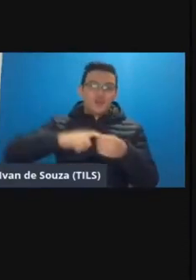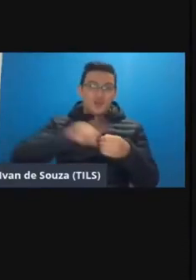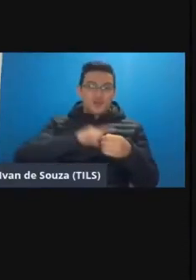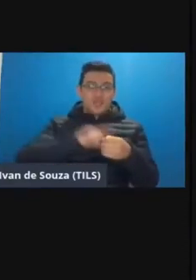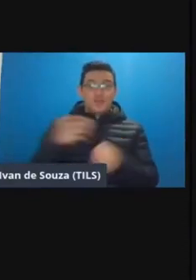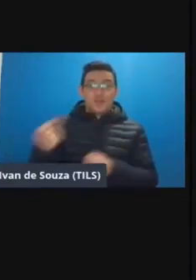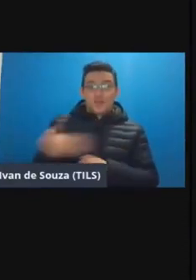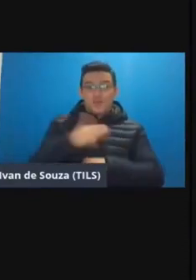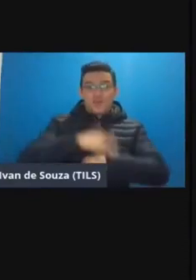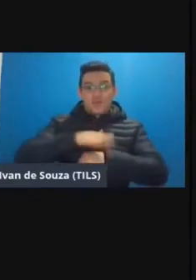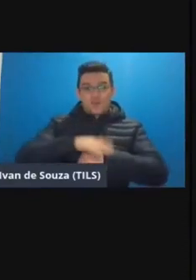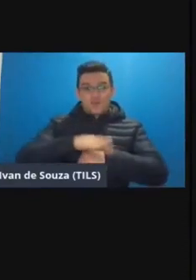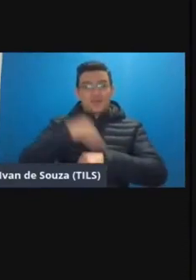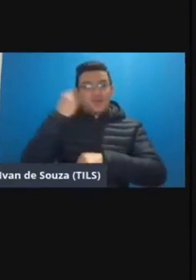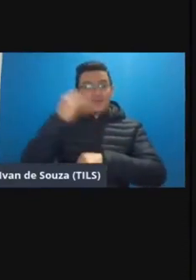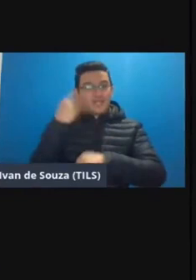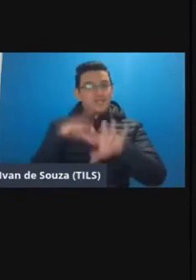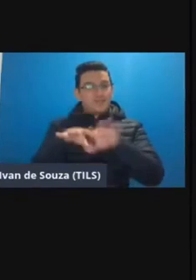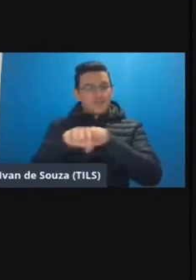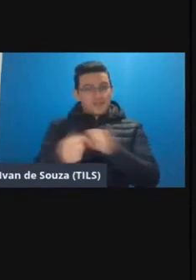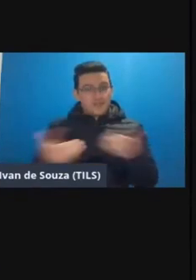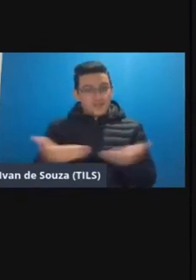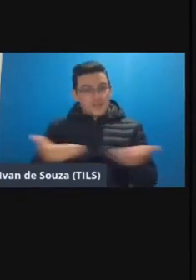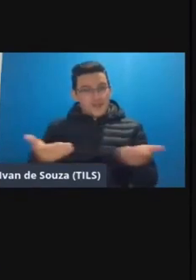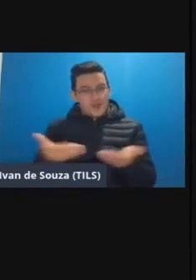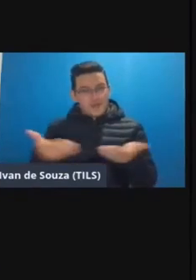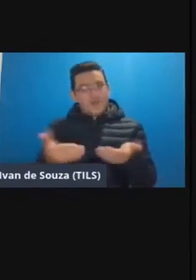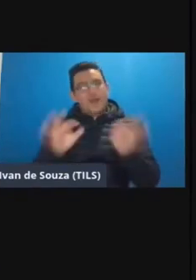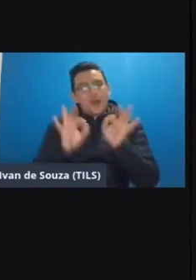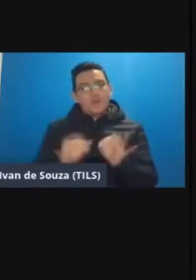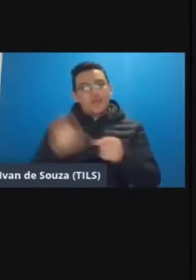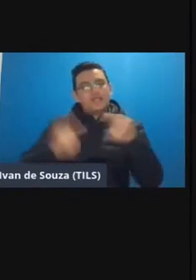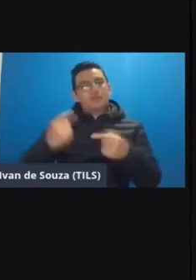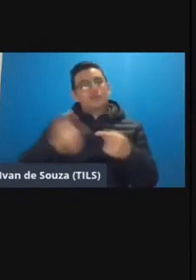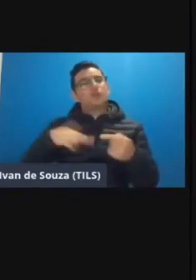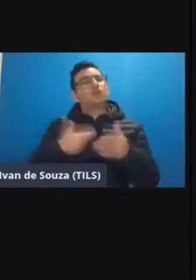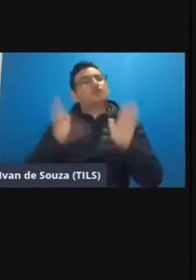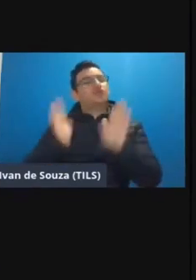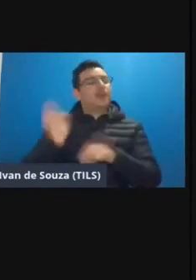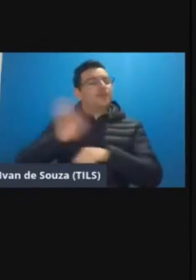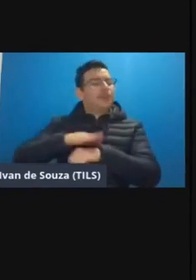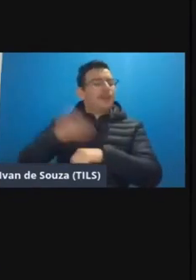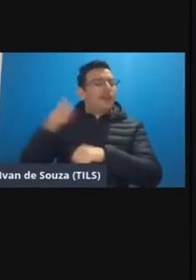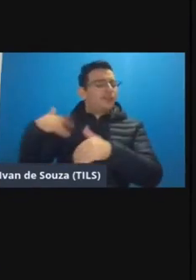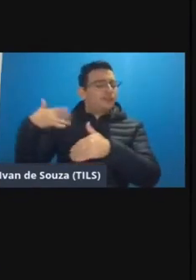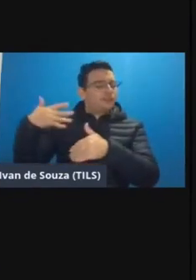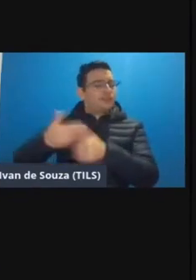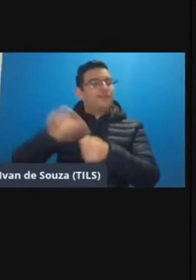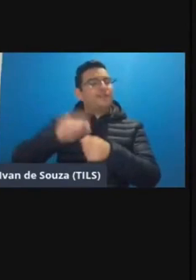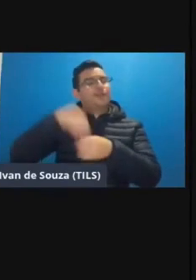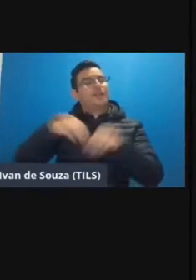uma nova fase das vivências formativas agora implementando essa discussão que a gente já vem fazendo há muito tempo na Federal